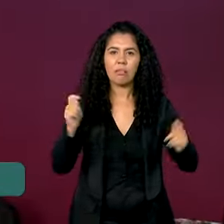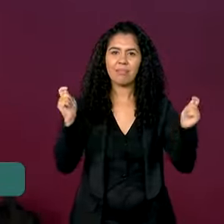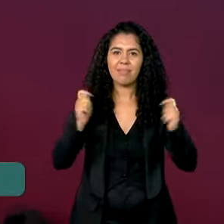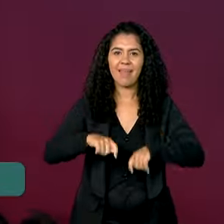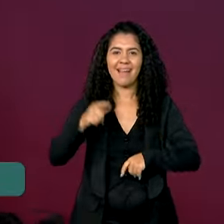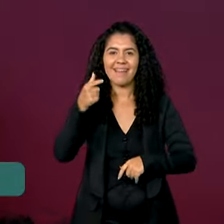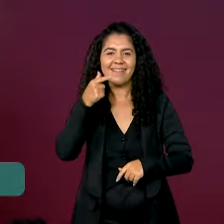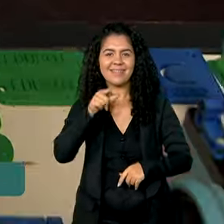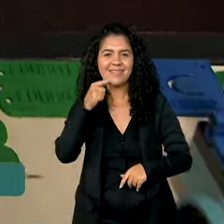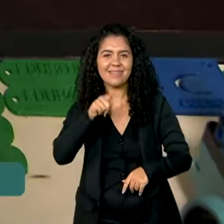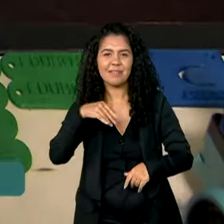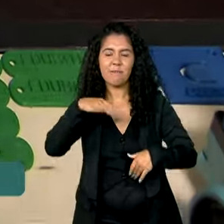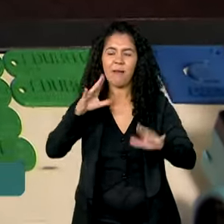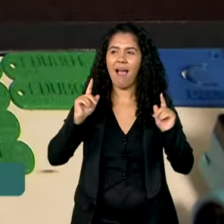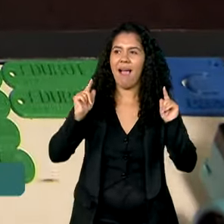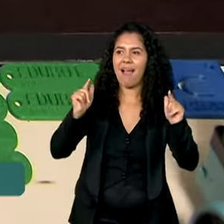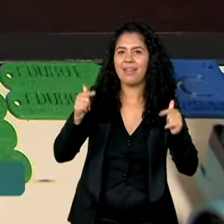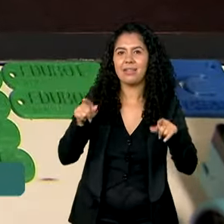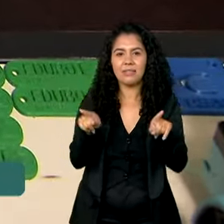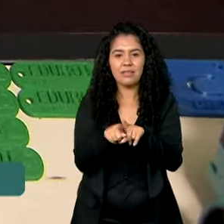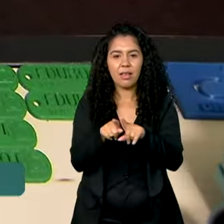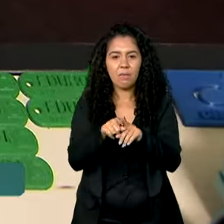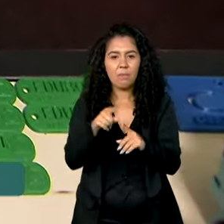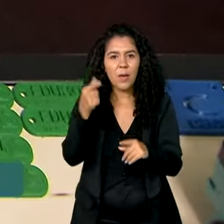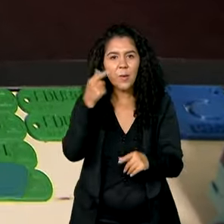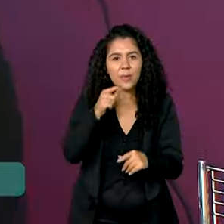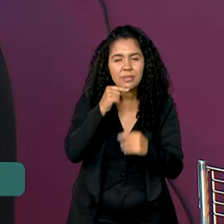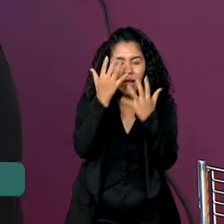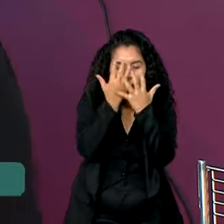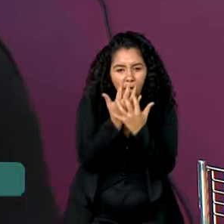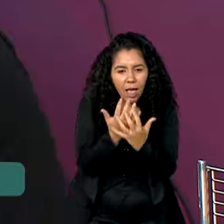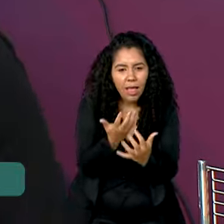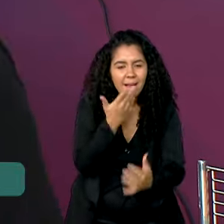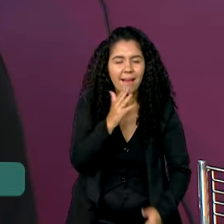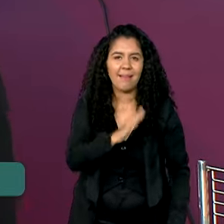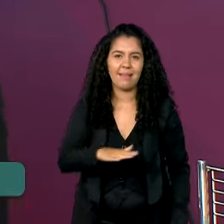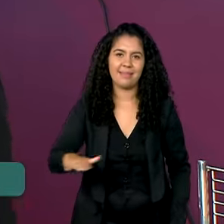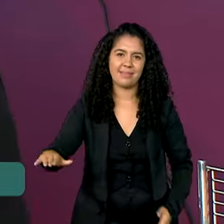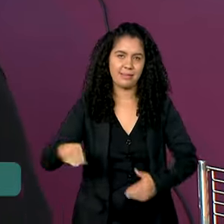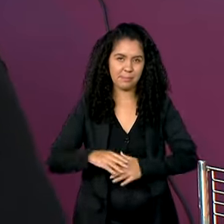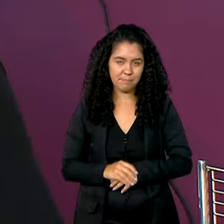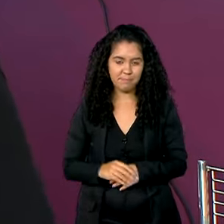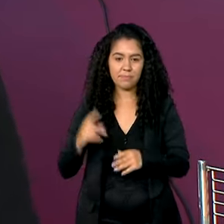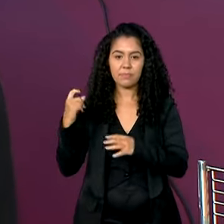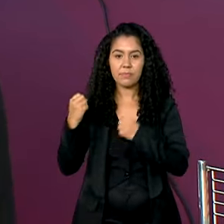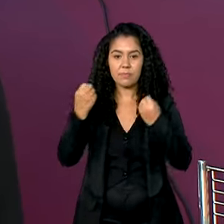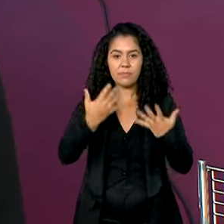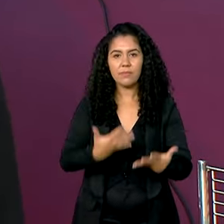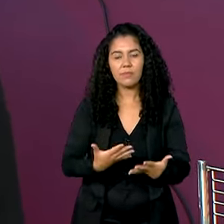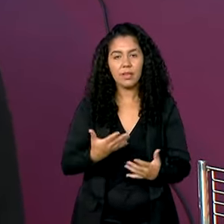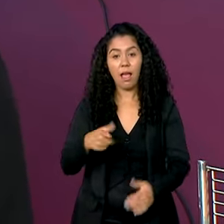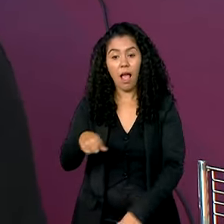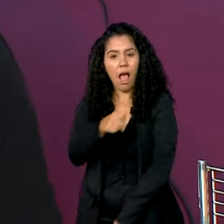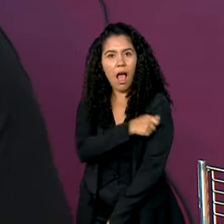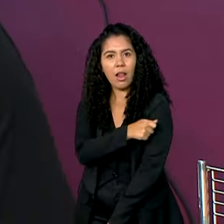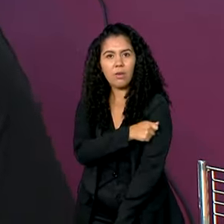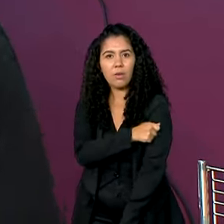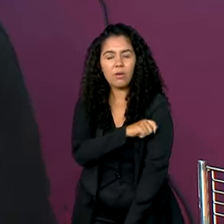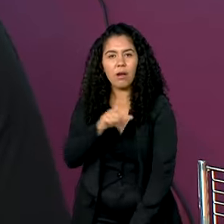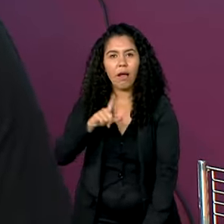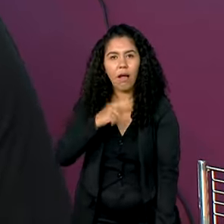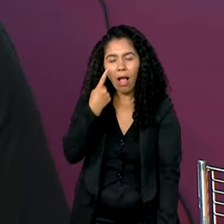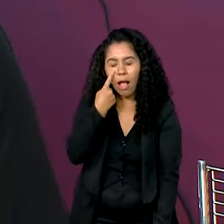divertido e ajuda a chamar a atenção das crianças. A robótica, primeiramente, cria o interesse do aluno em querer